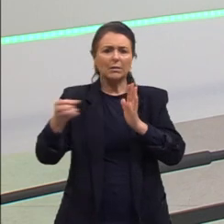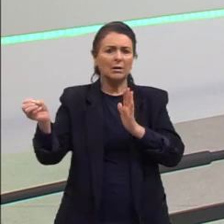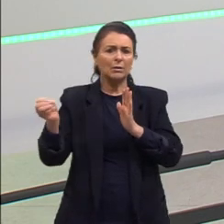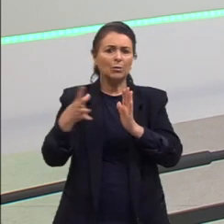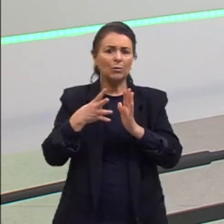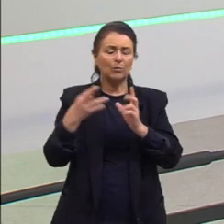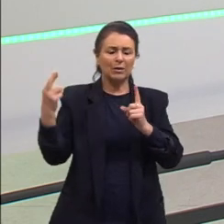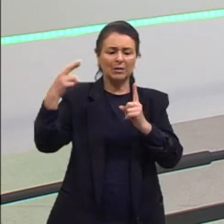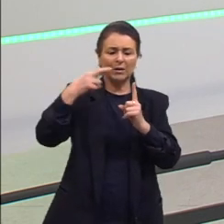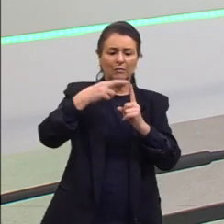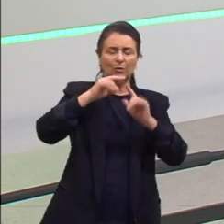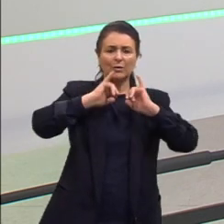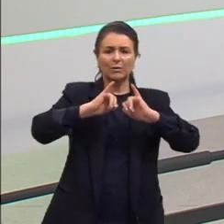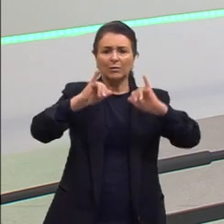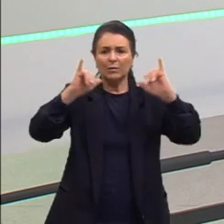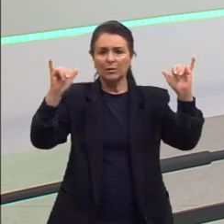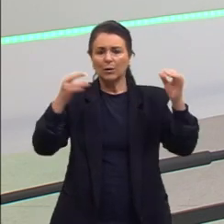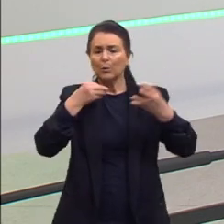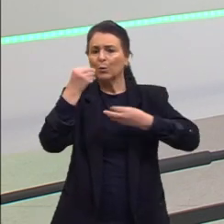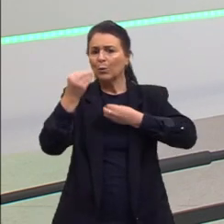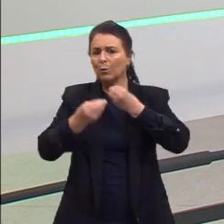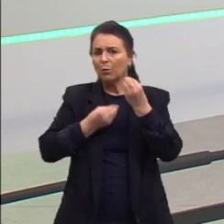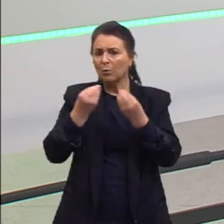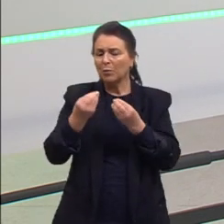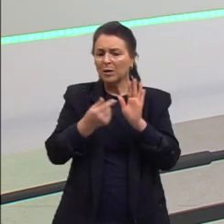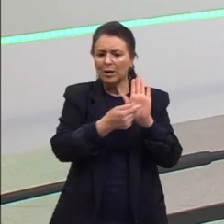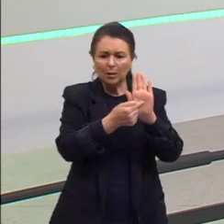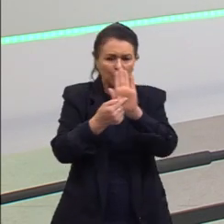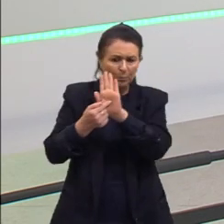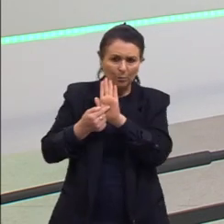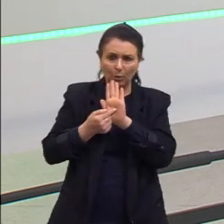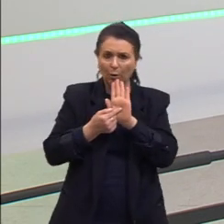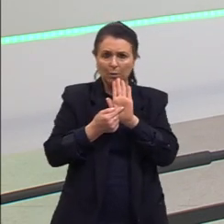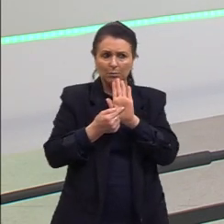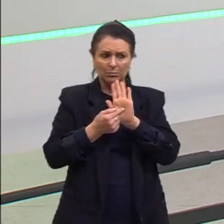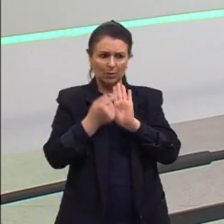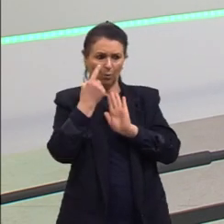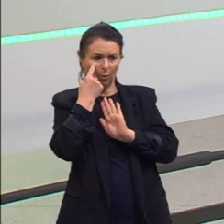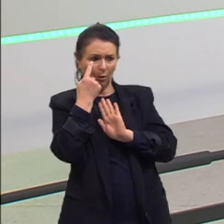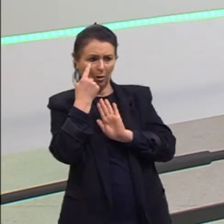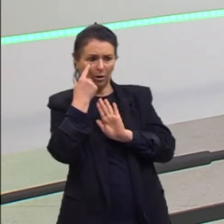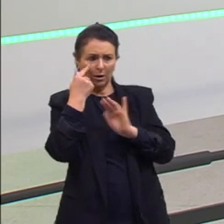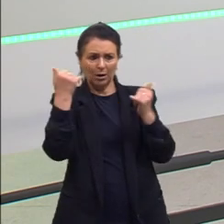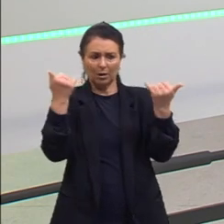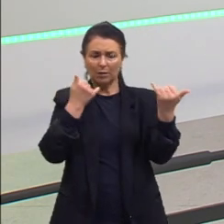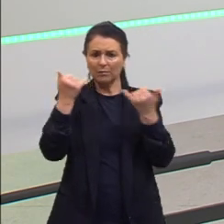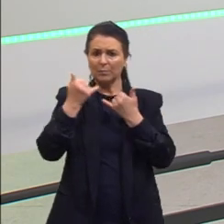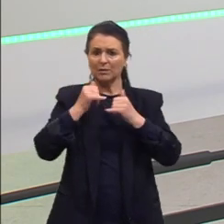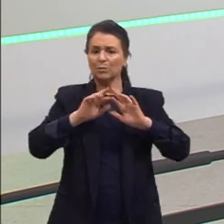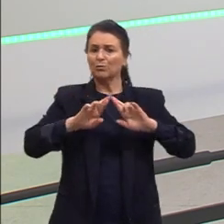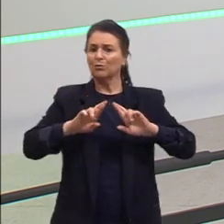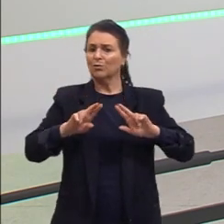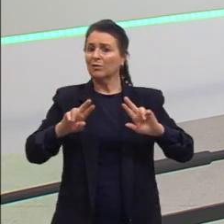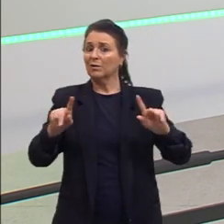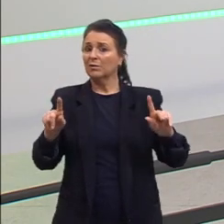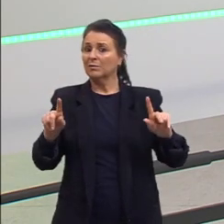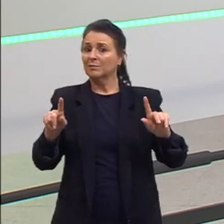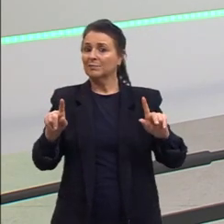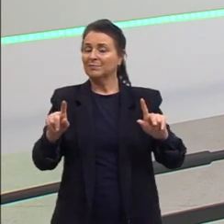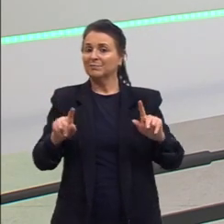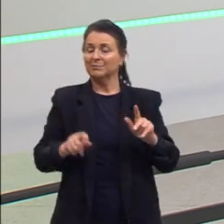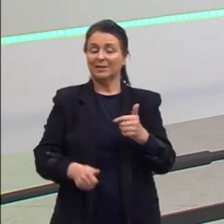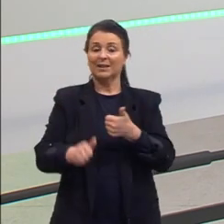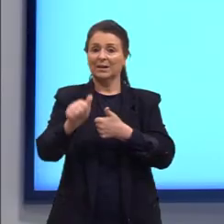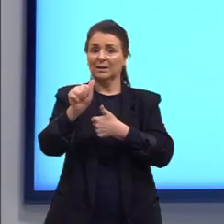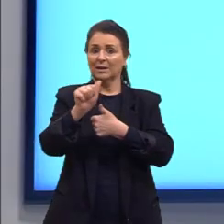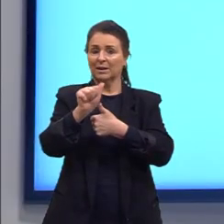informativo. Ou seja, como é que ele vai nos fazer olhar para a informação de uma maneira diferente. Letra